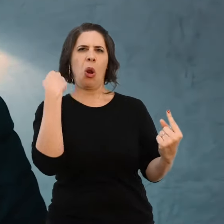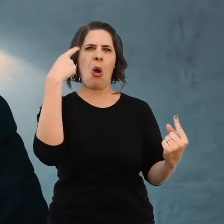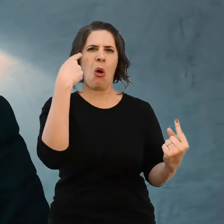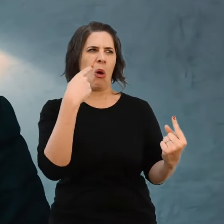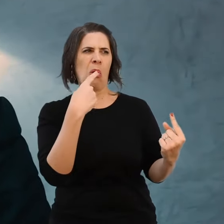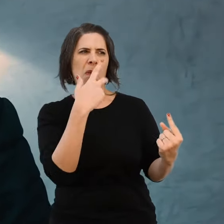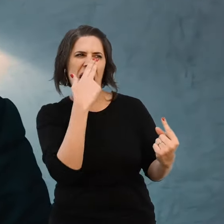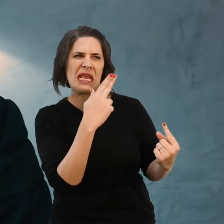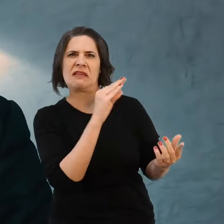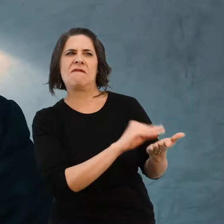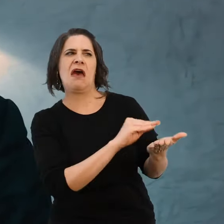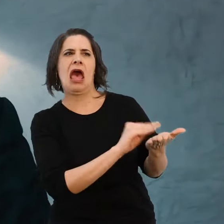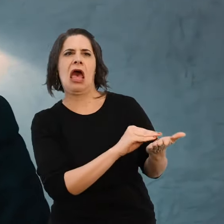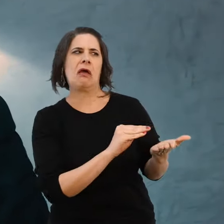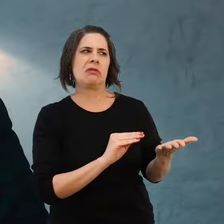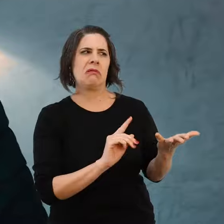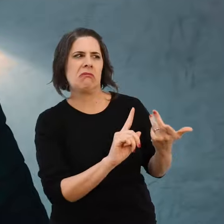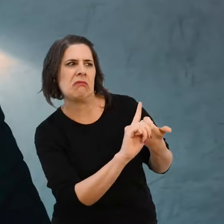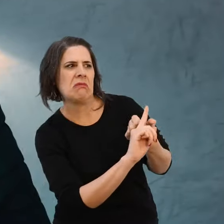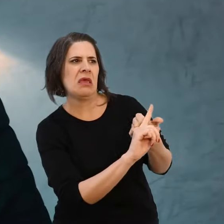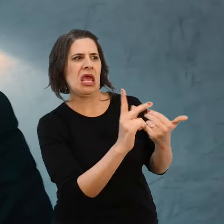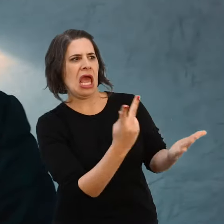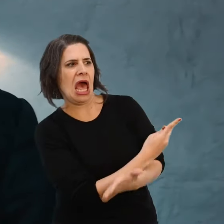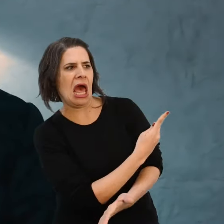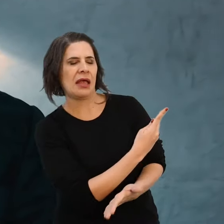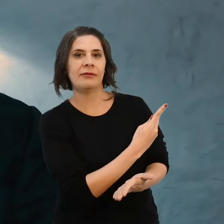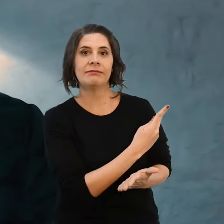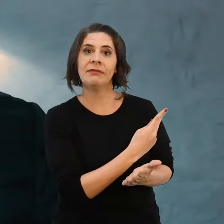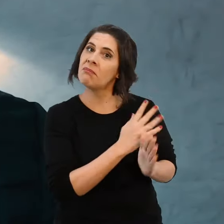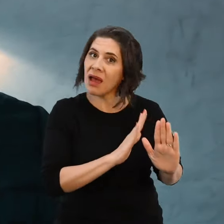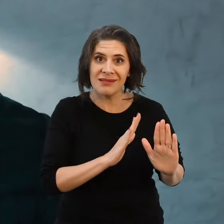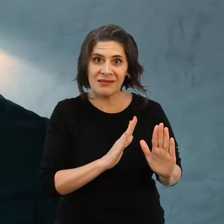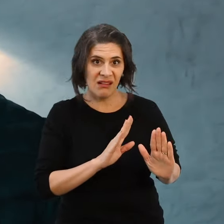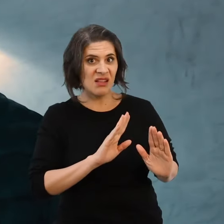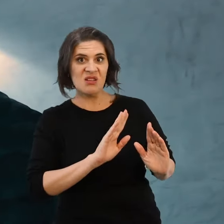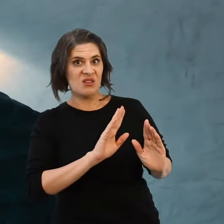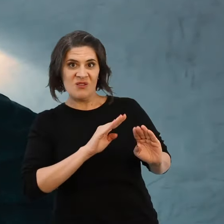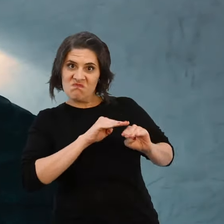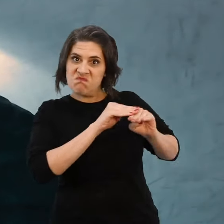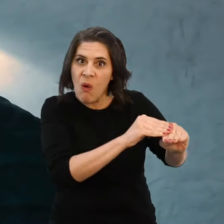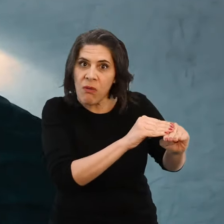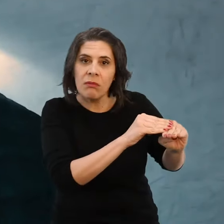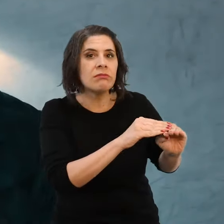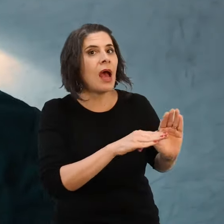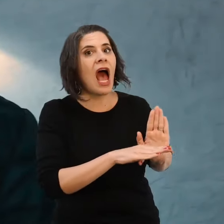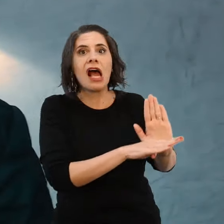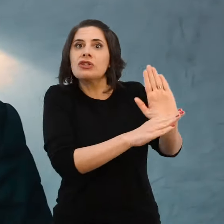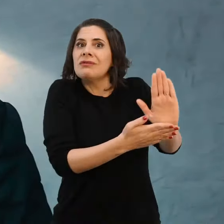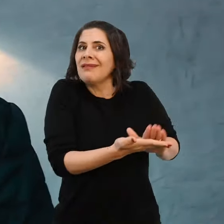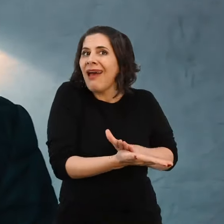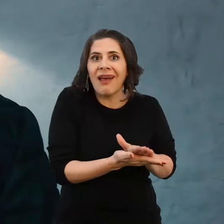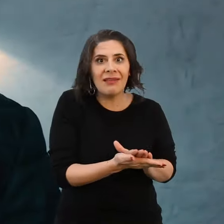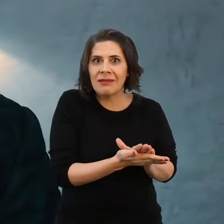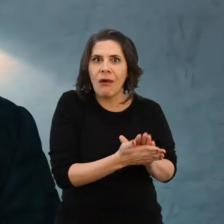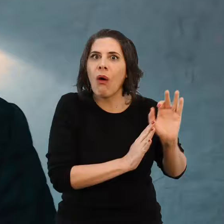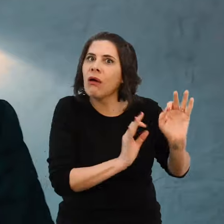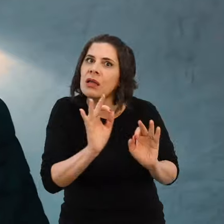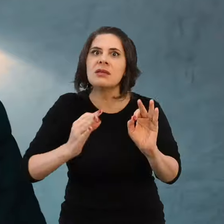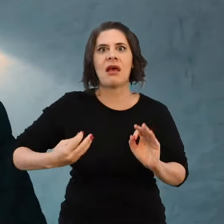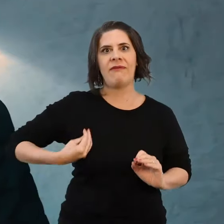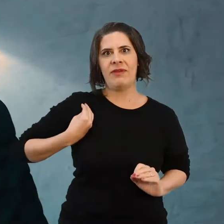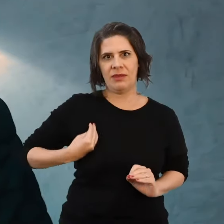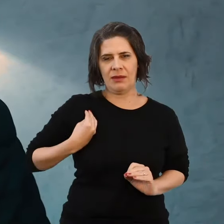pejorativos que em nada contribuem para a reorganização, para colocar a vida de novo numa nova dimensão.